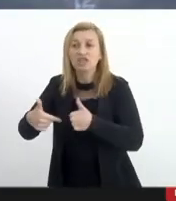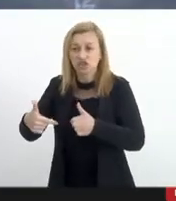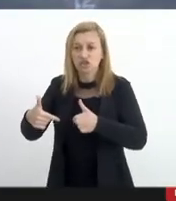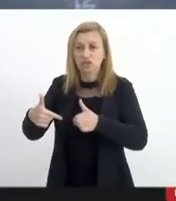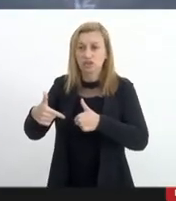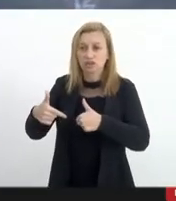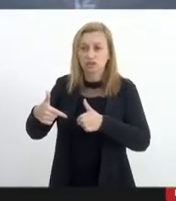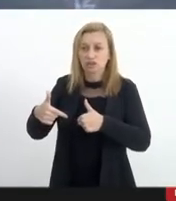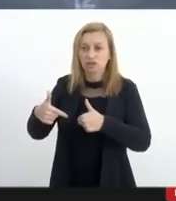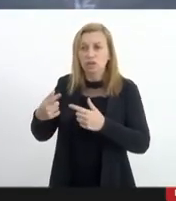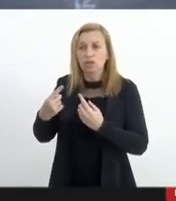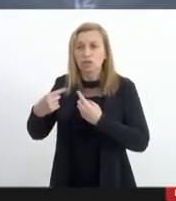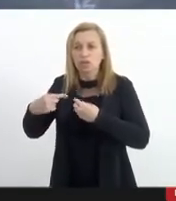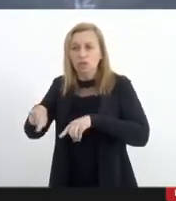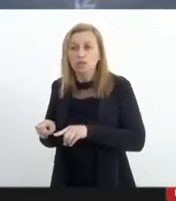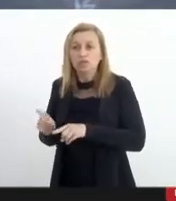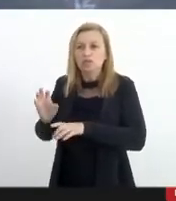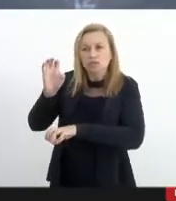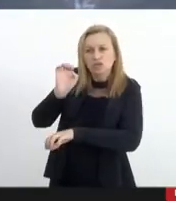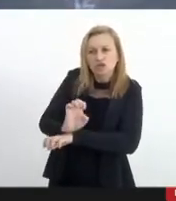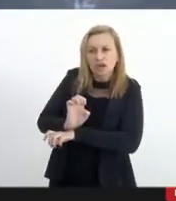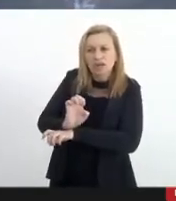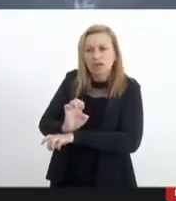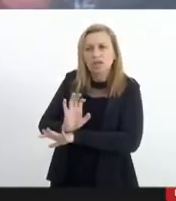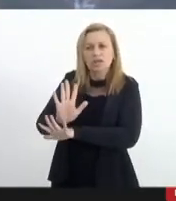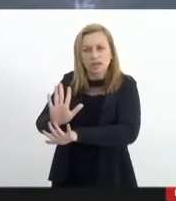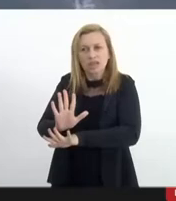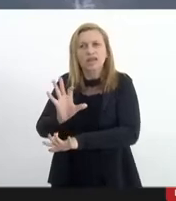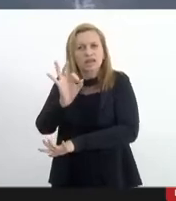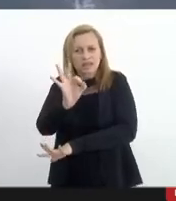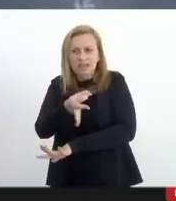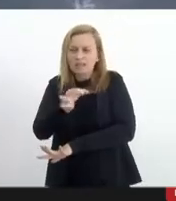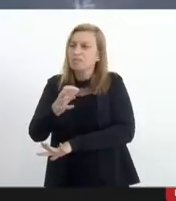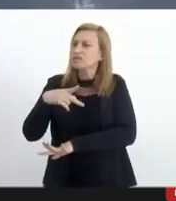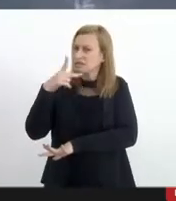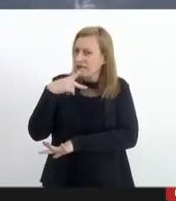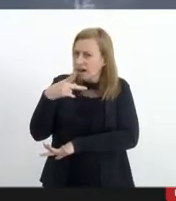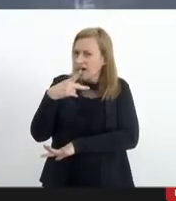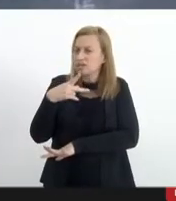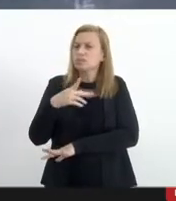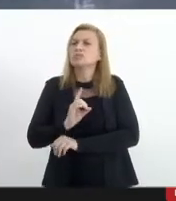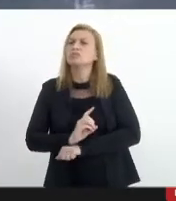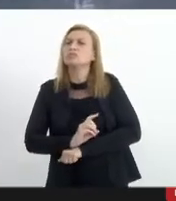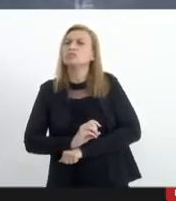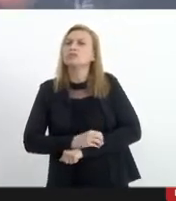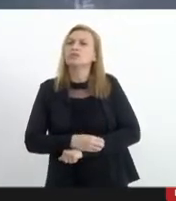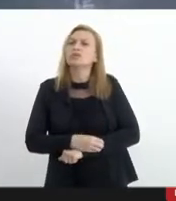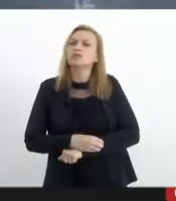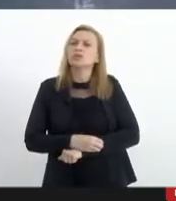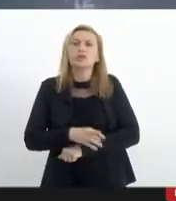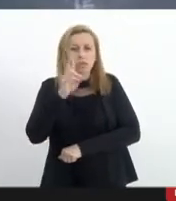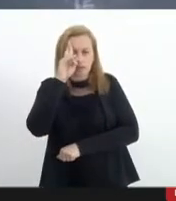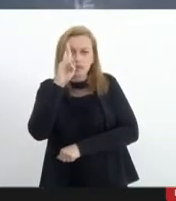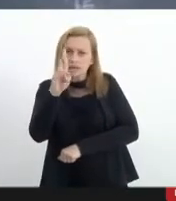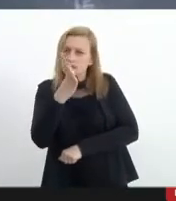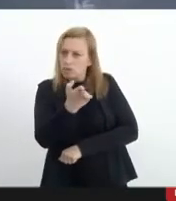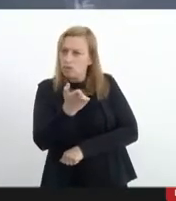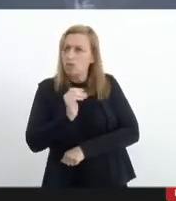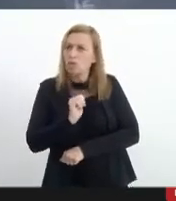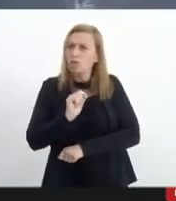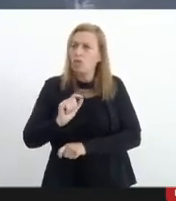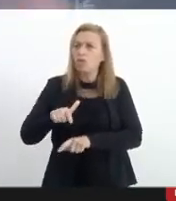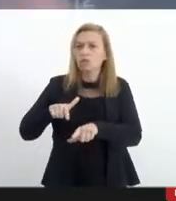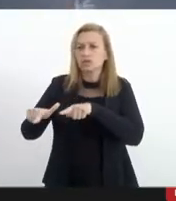no enfrentamento ao Estado e aí justamente citado pelo senhor a